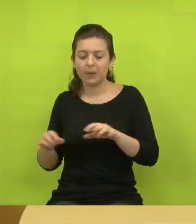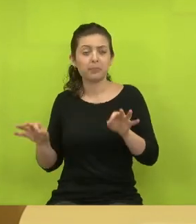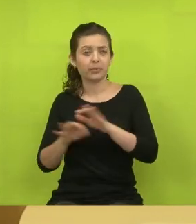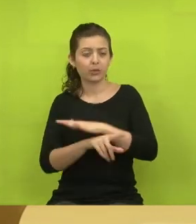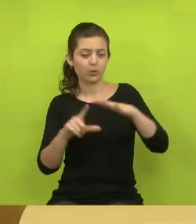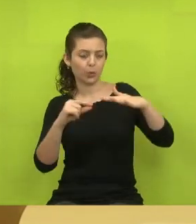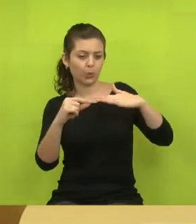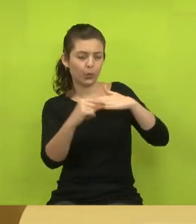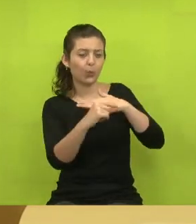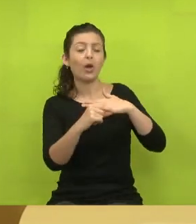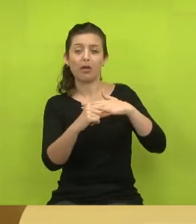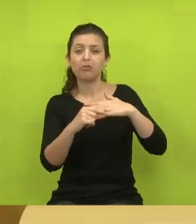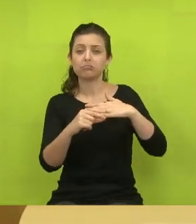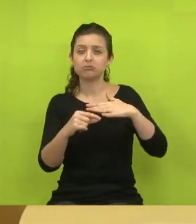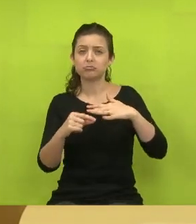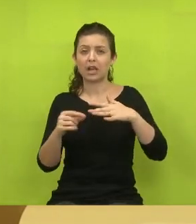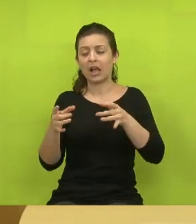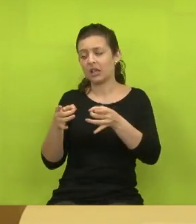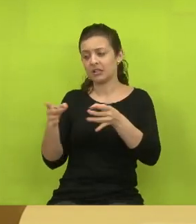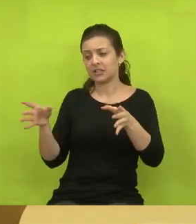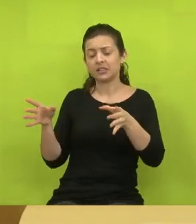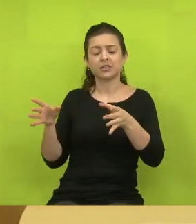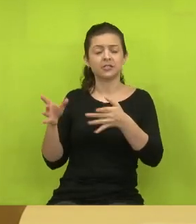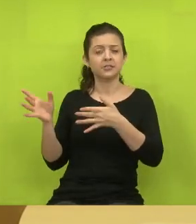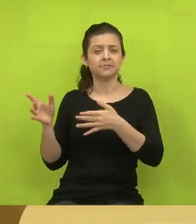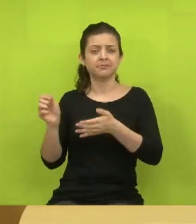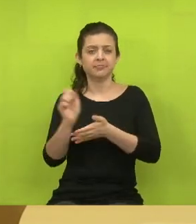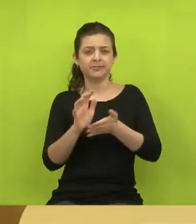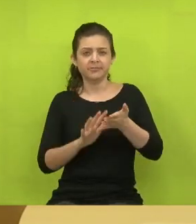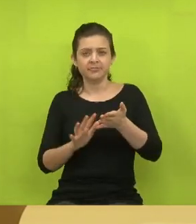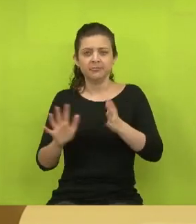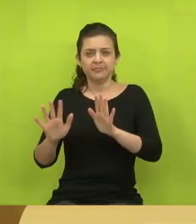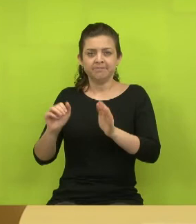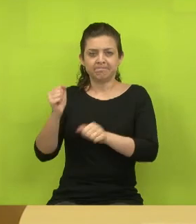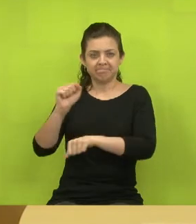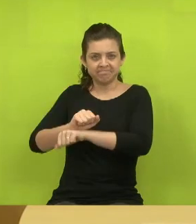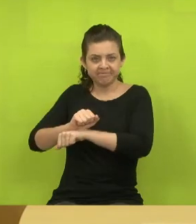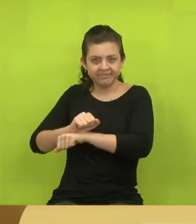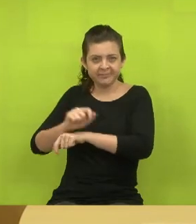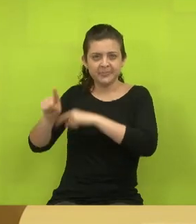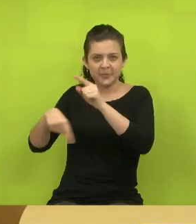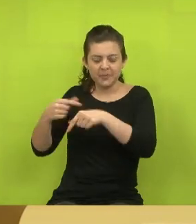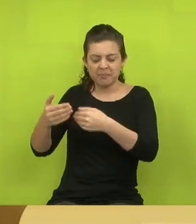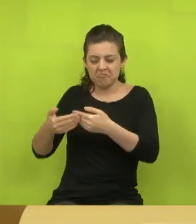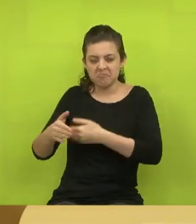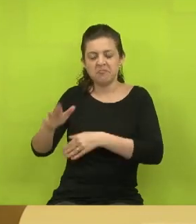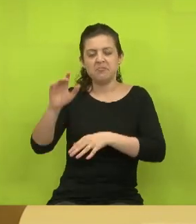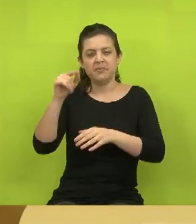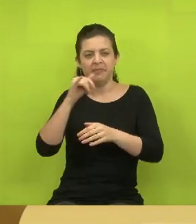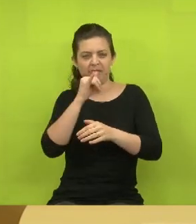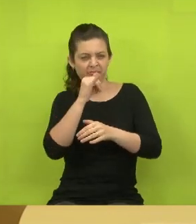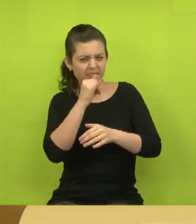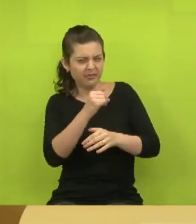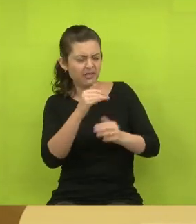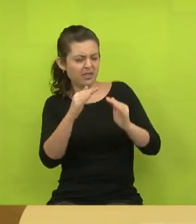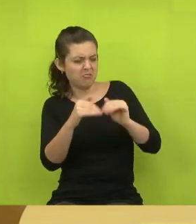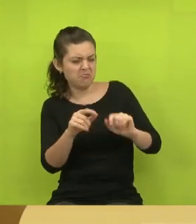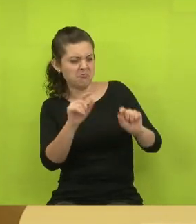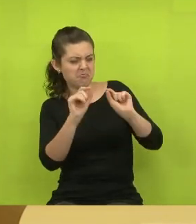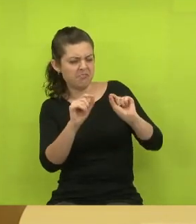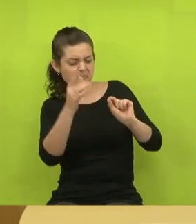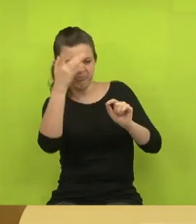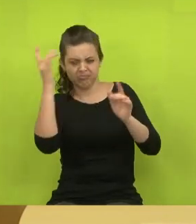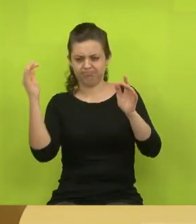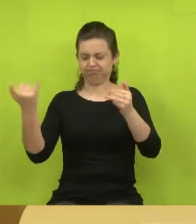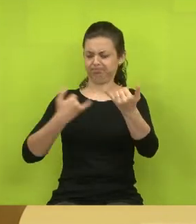licitação, aí sim, suspendesse, então, as atividades. Então, eu quero aqui deixar pontuado isso. Por quê? Porque